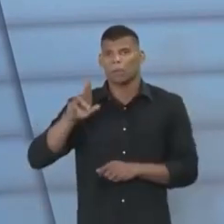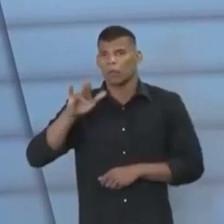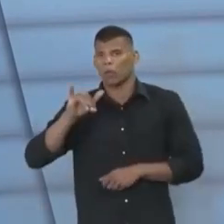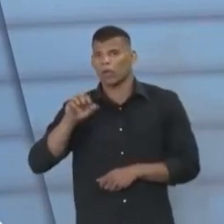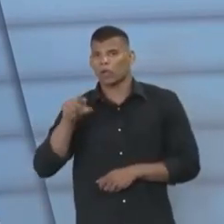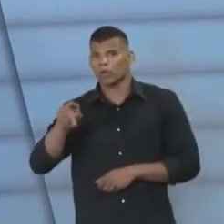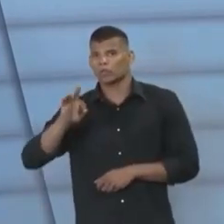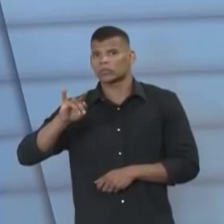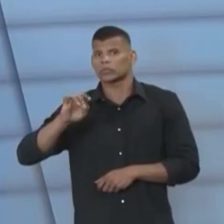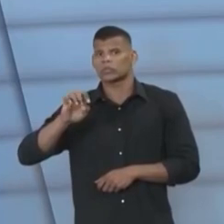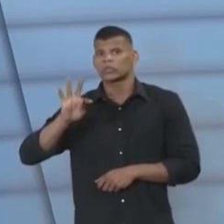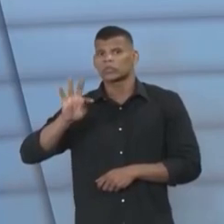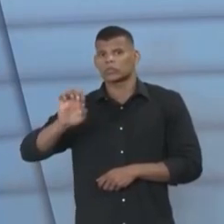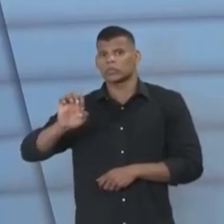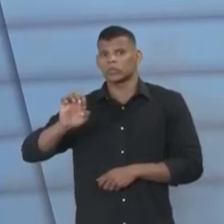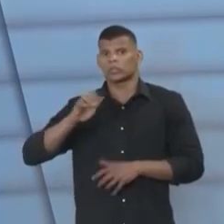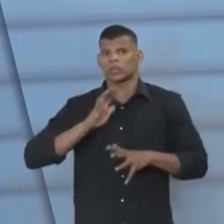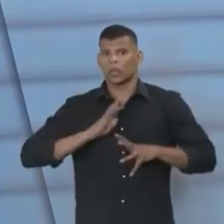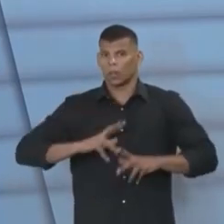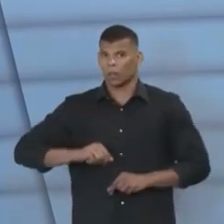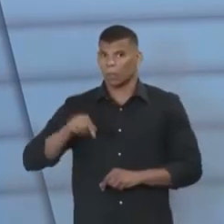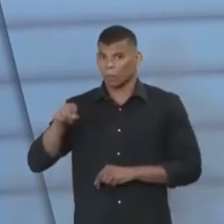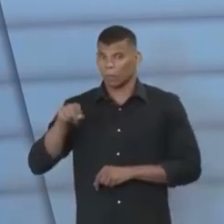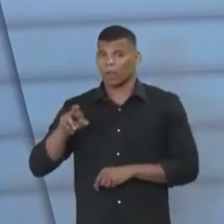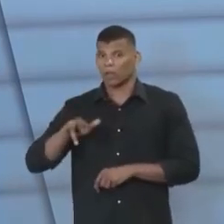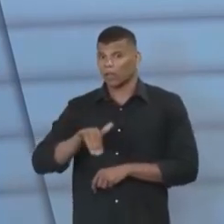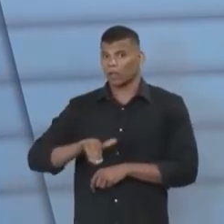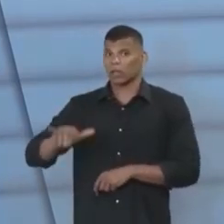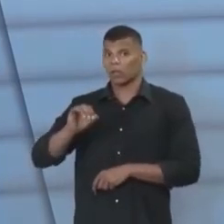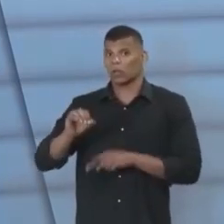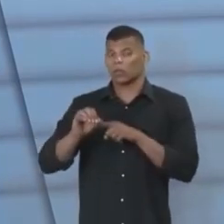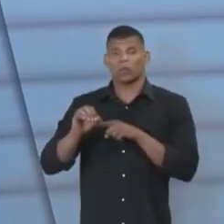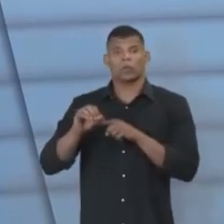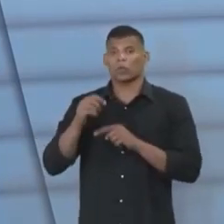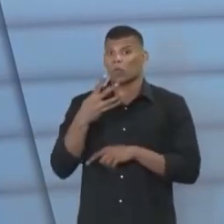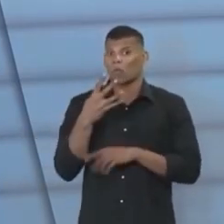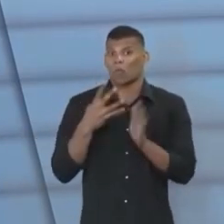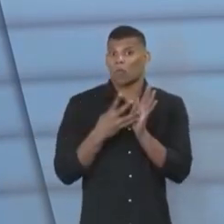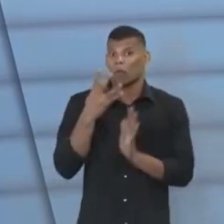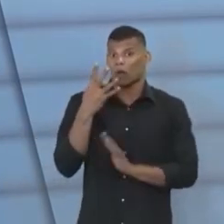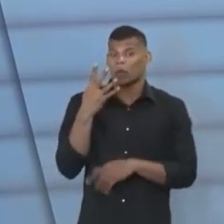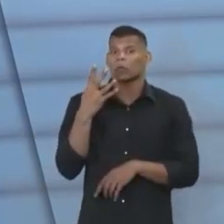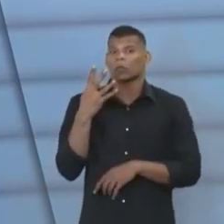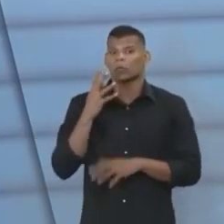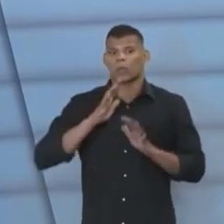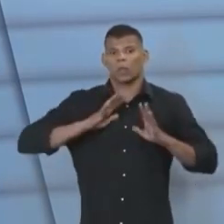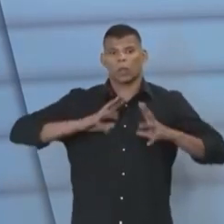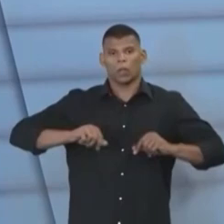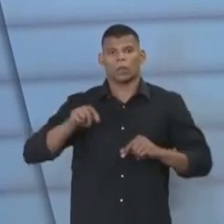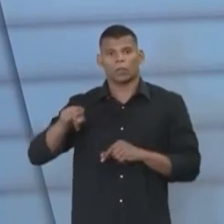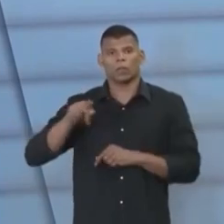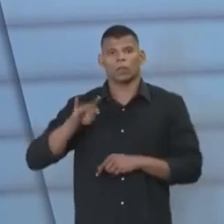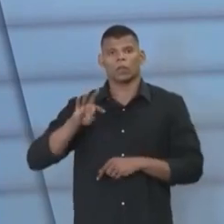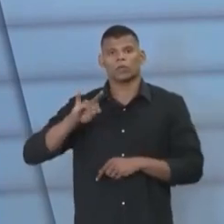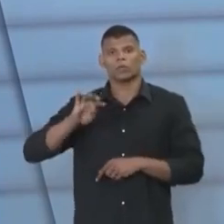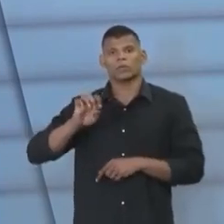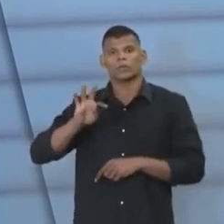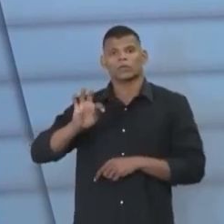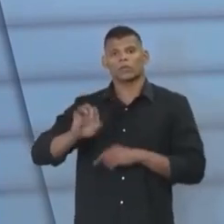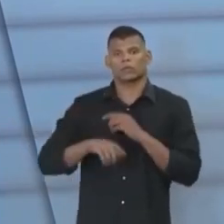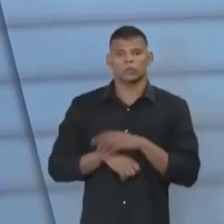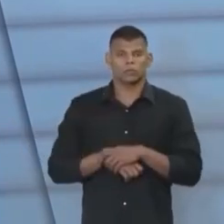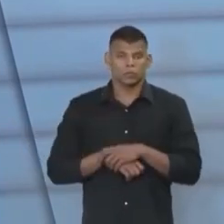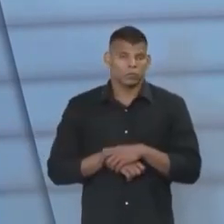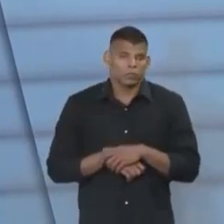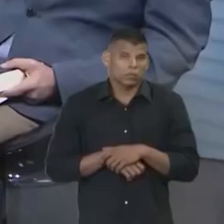Então, eu tenho... Ah, foi governador. Ele foi governador quatro mandatos. Quatro mandatos. E não limpou o Tietê. Não, não conseguiu limpar o Tietê.